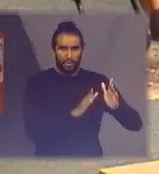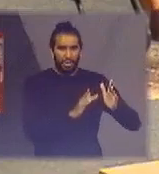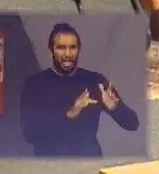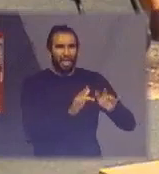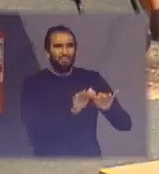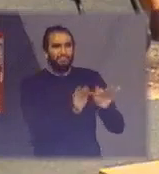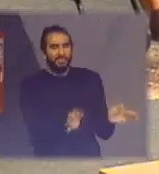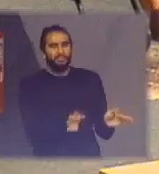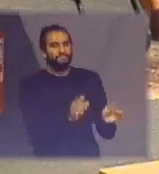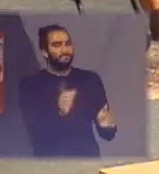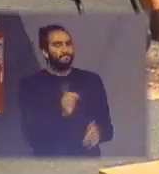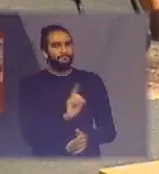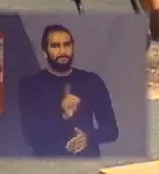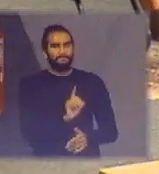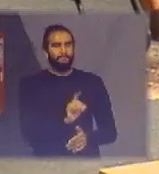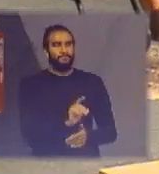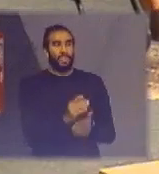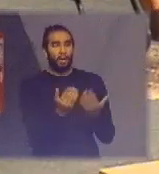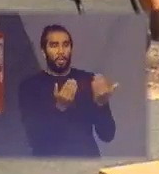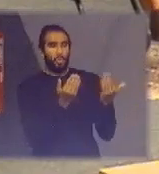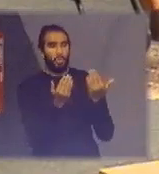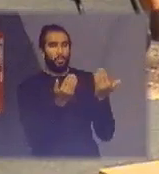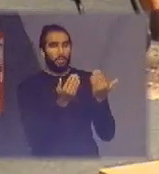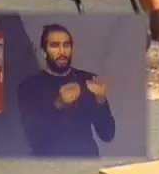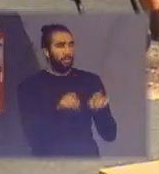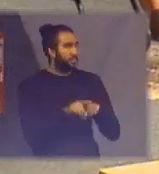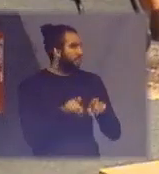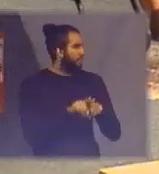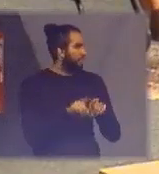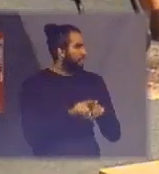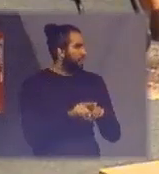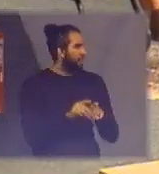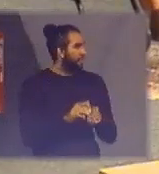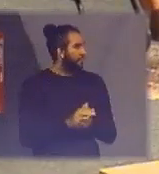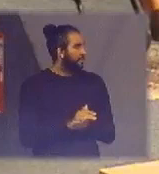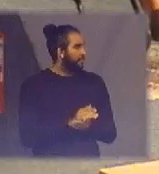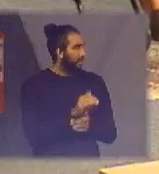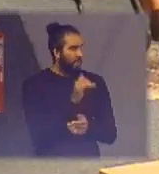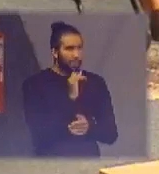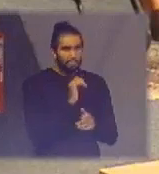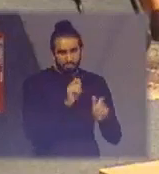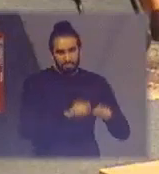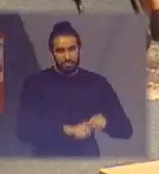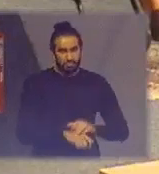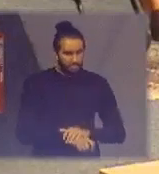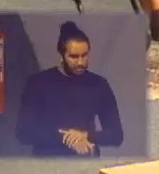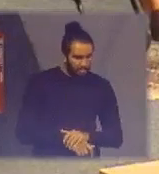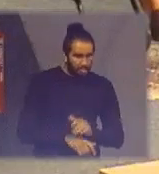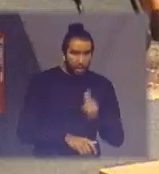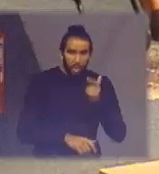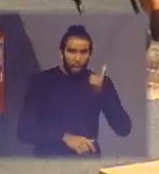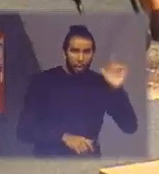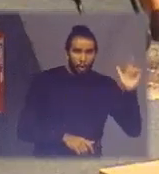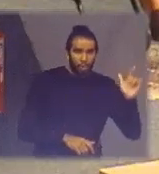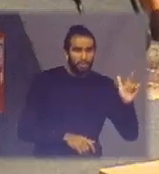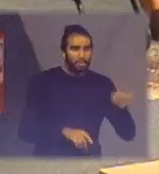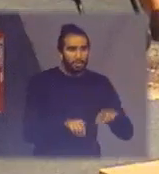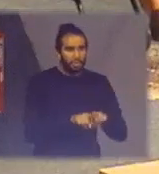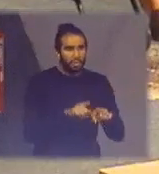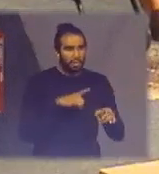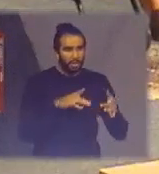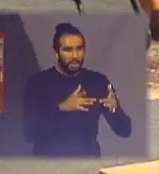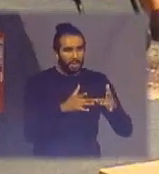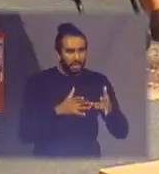simples ela quase se equipara a alguma indústria mas dá para fazer porque tem outros que possuem essas licenças e